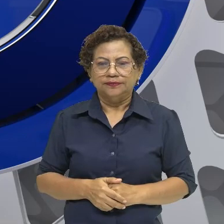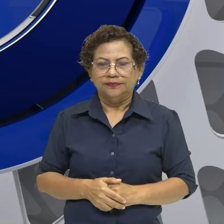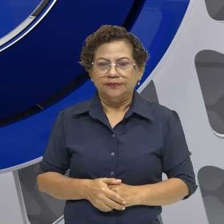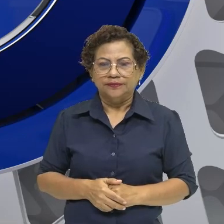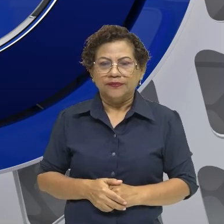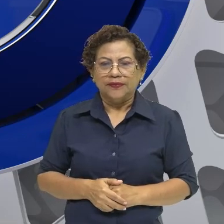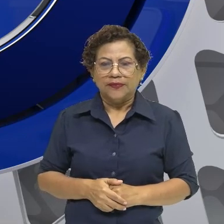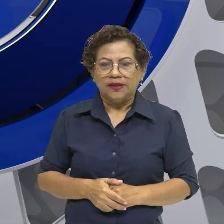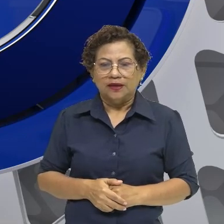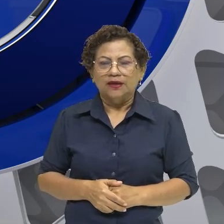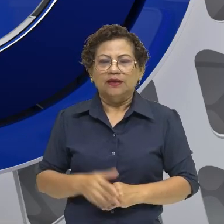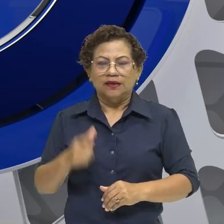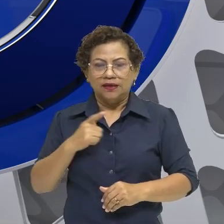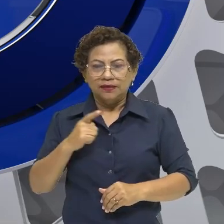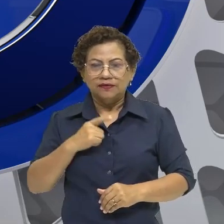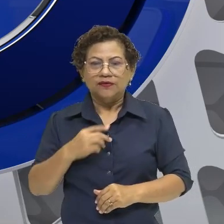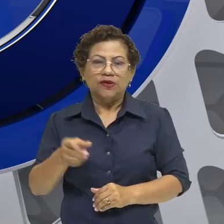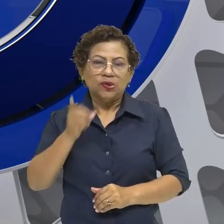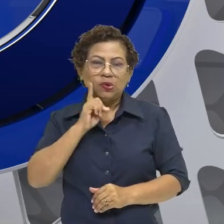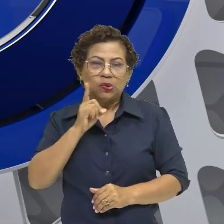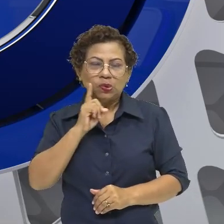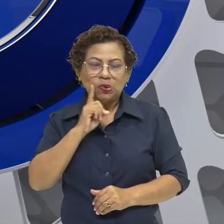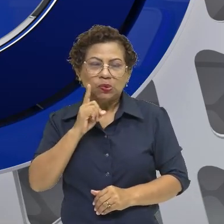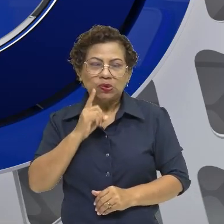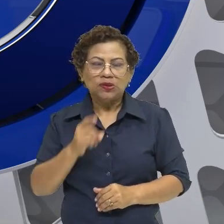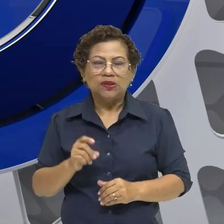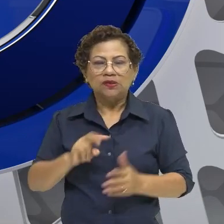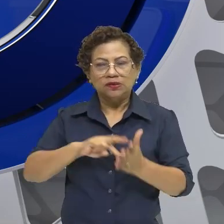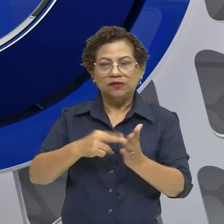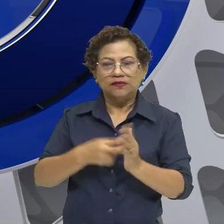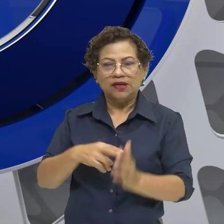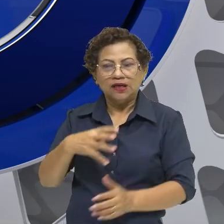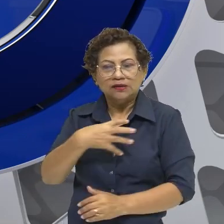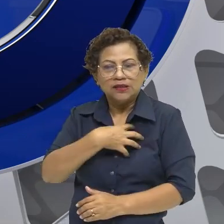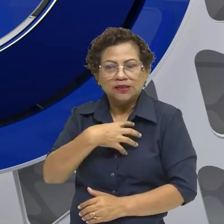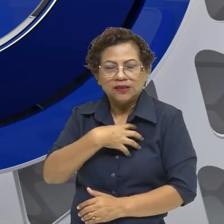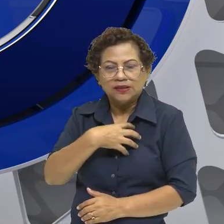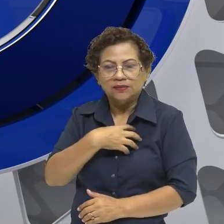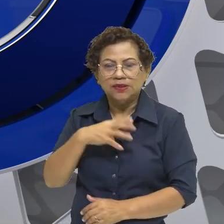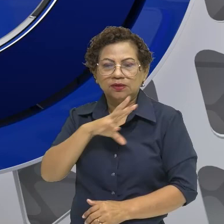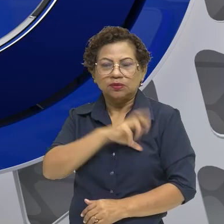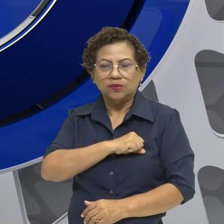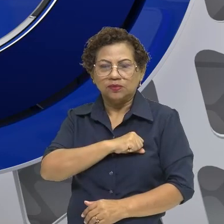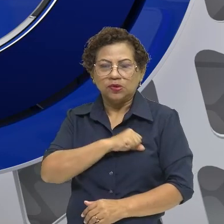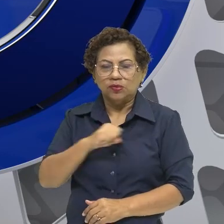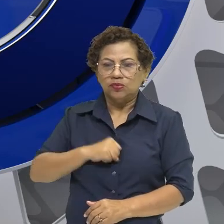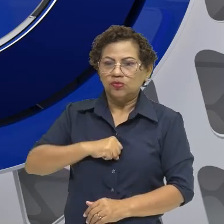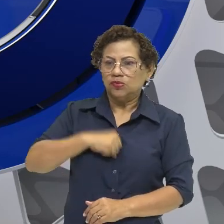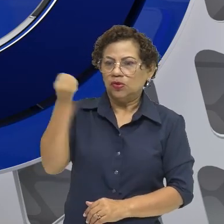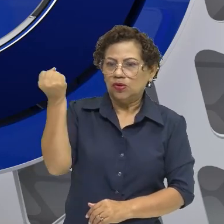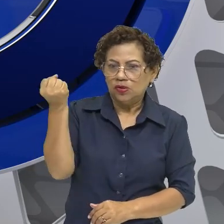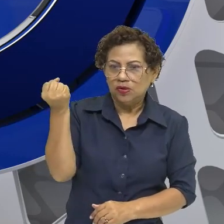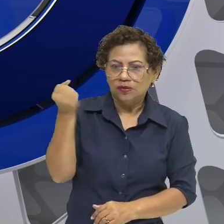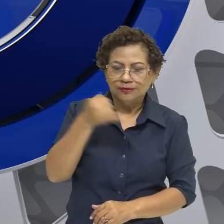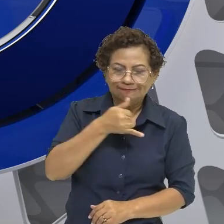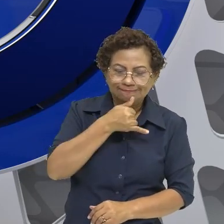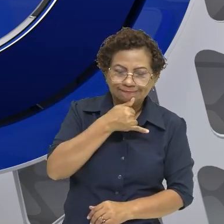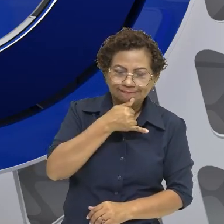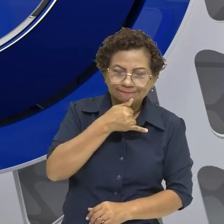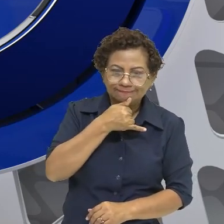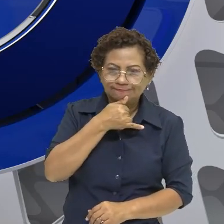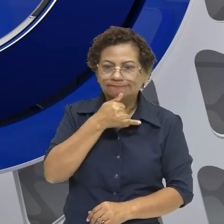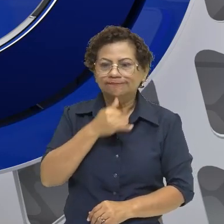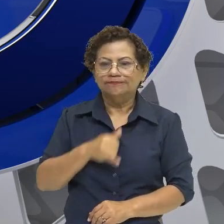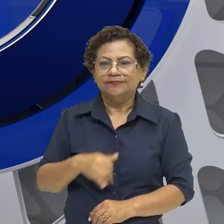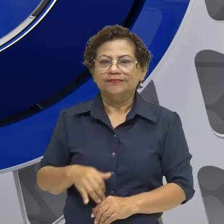através da dualidade de sentimentos. O amor, o ódio, a tristeza, a alegria, o